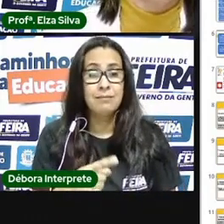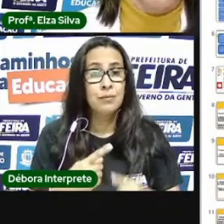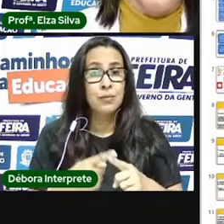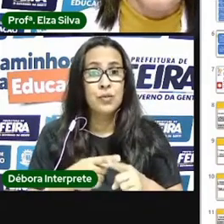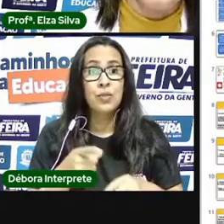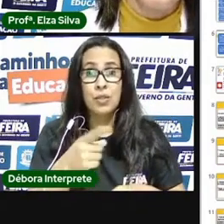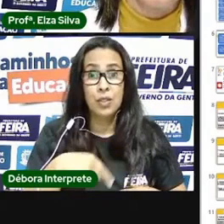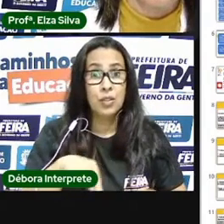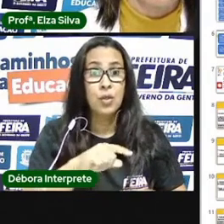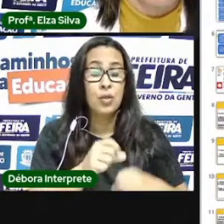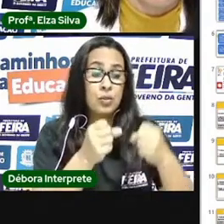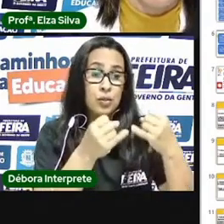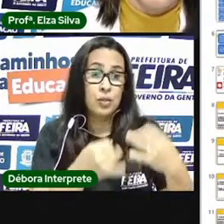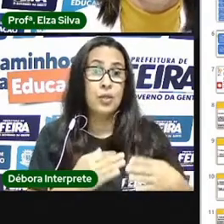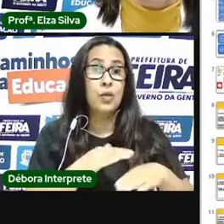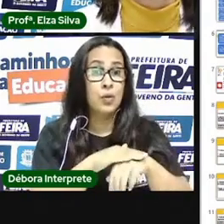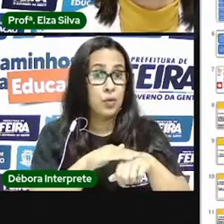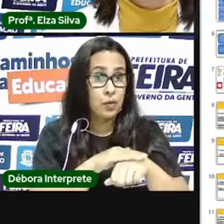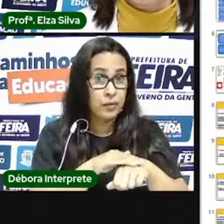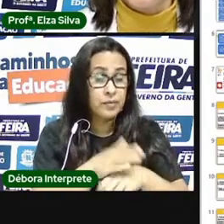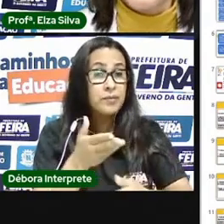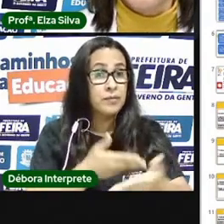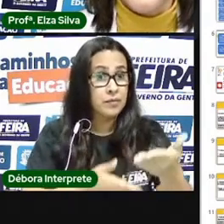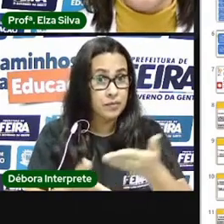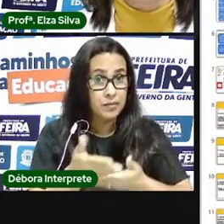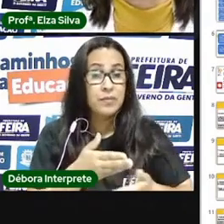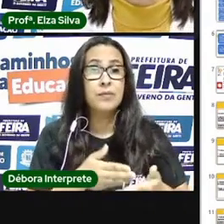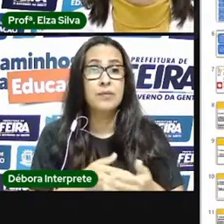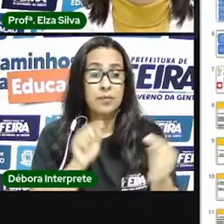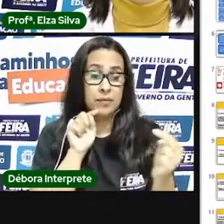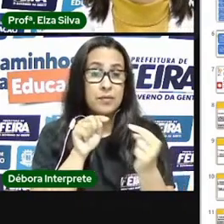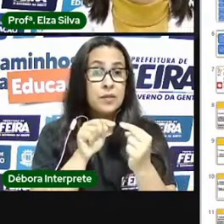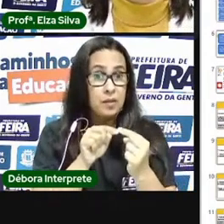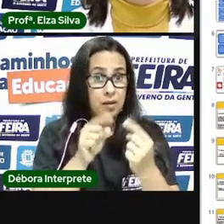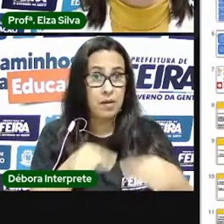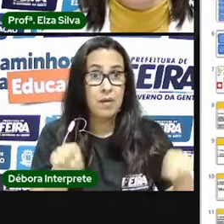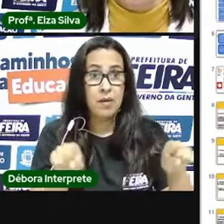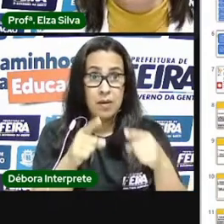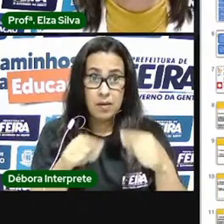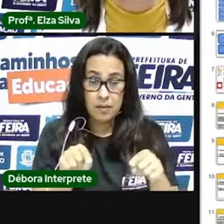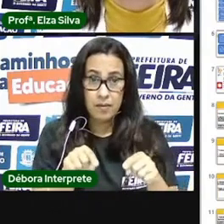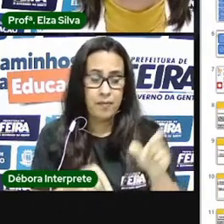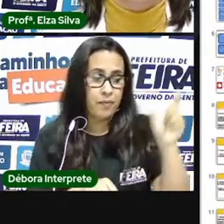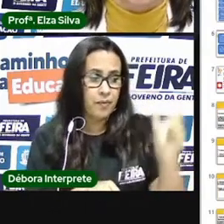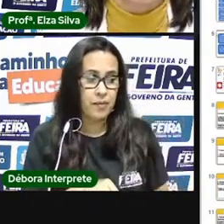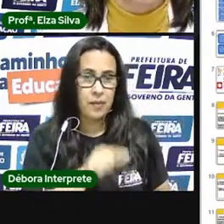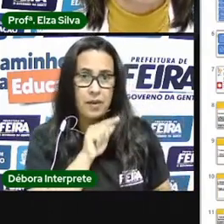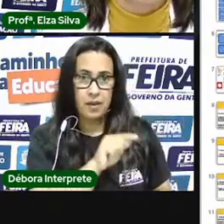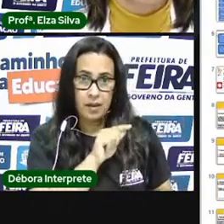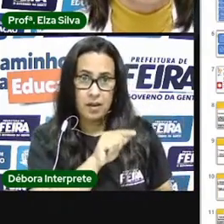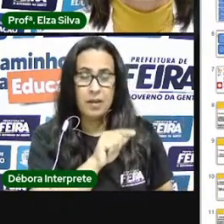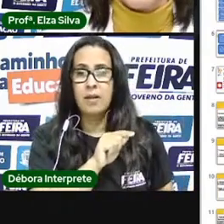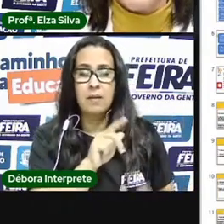toda a nossa aula. Vamos ler juntos a letra da música de Bruna N. Somos um só.